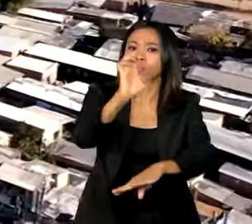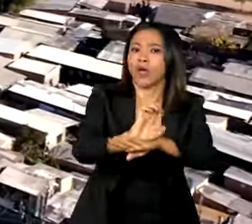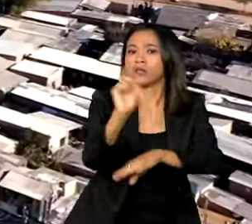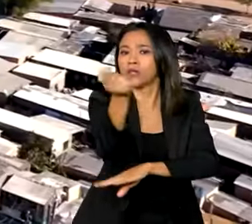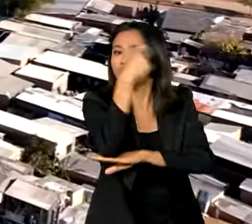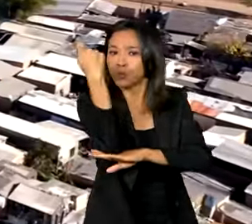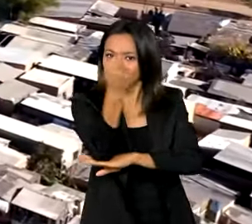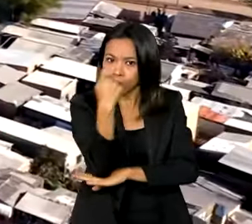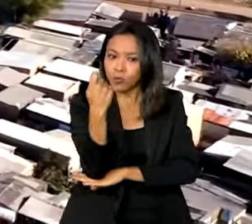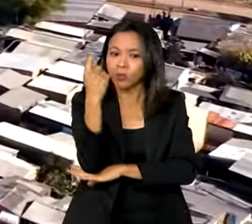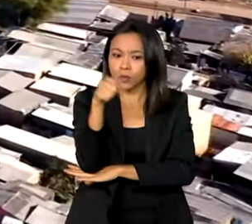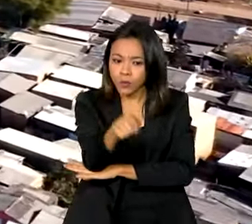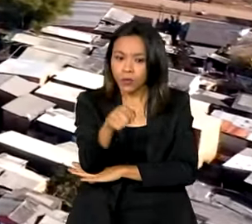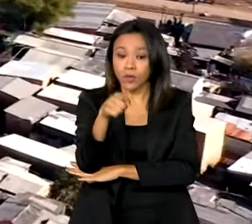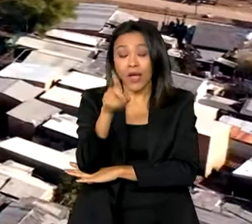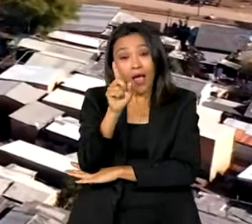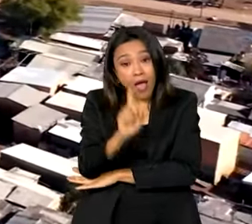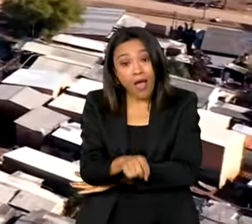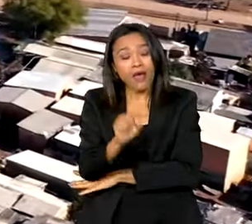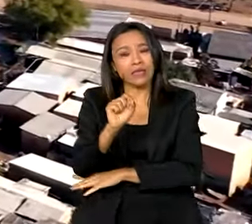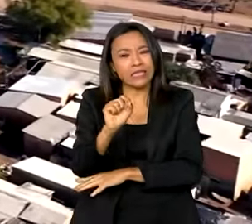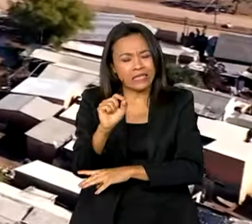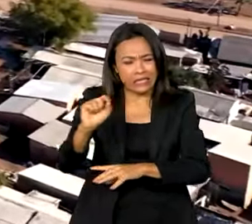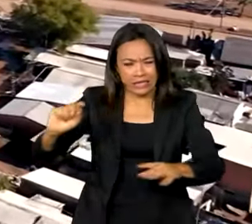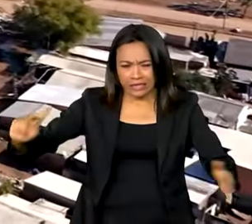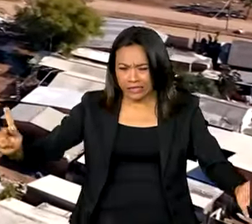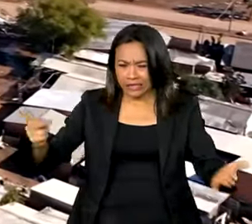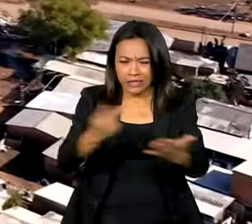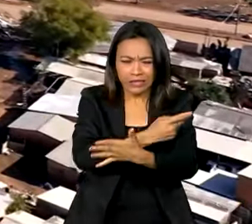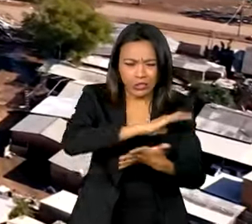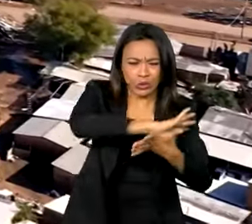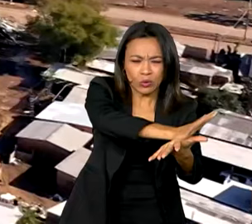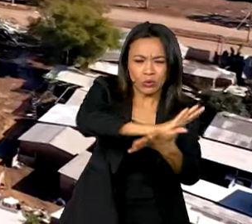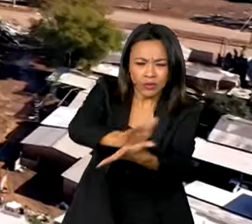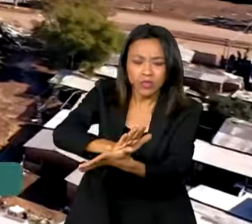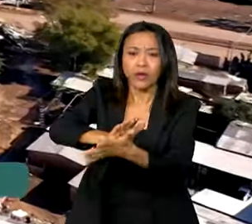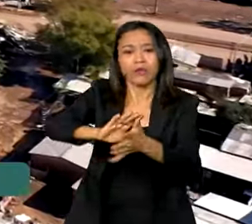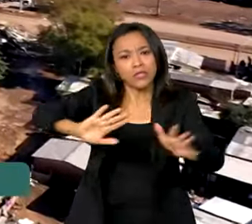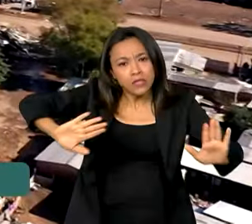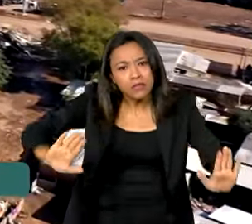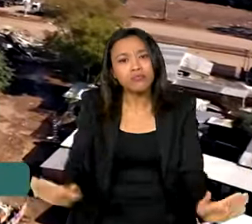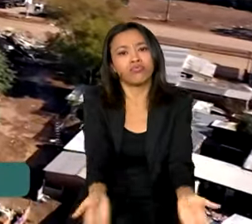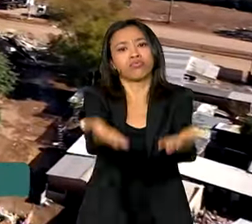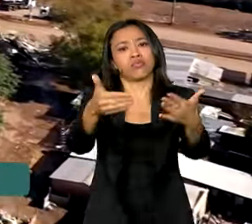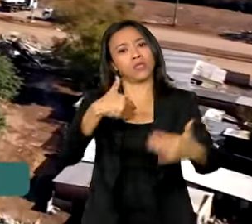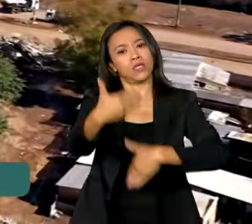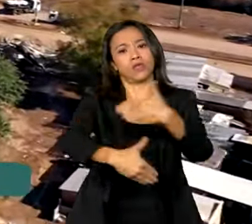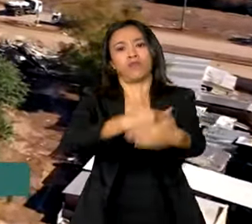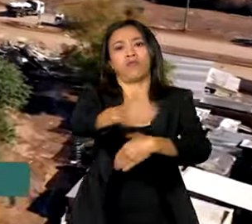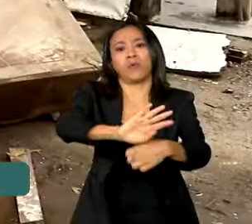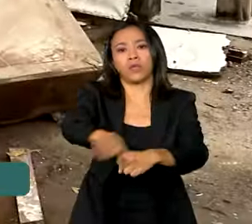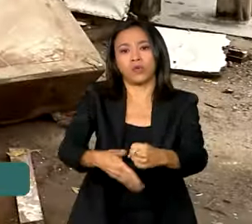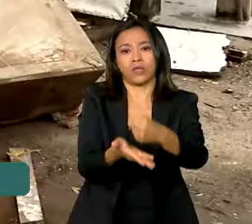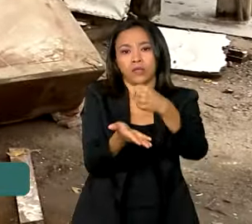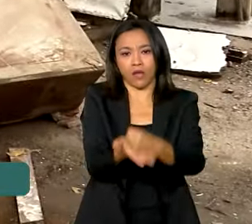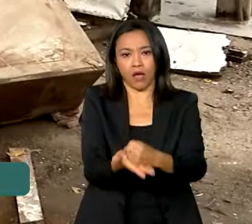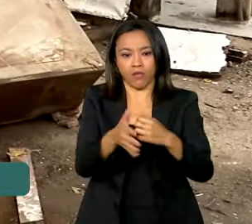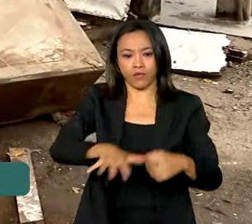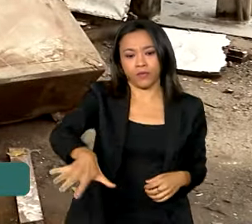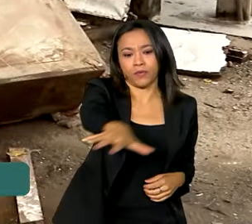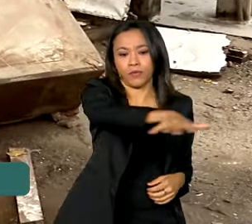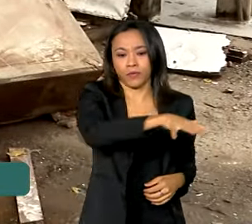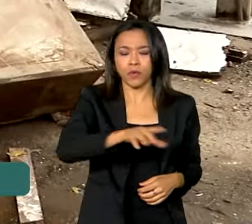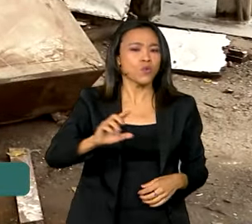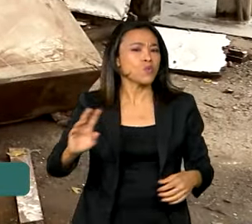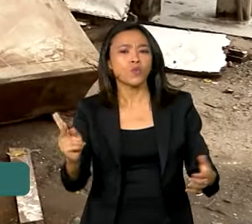Sul se concentram em enfrentar os desastres e promover o desenvolvimento sustentável da região. As ações